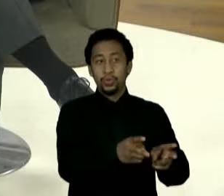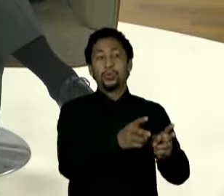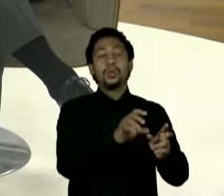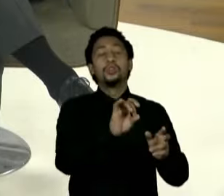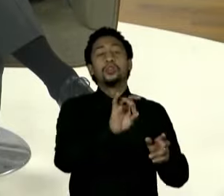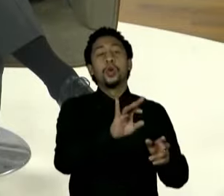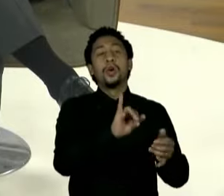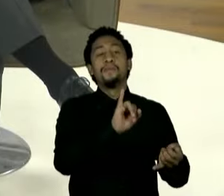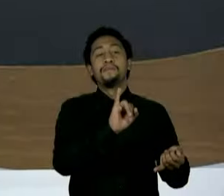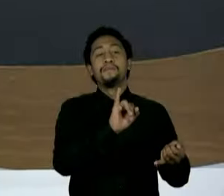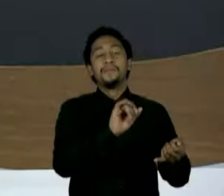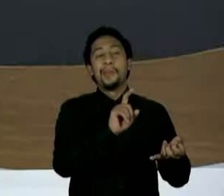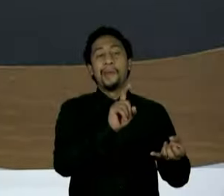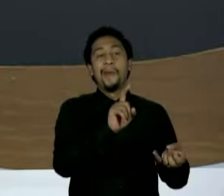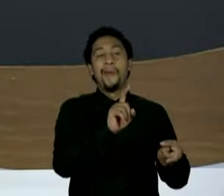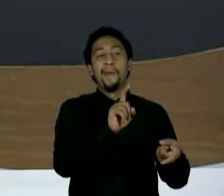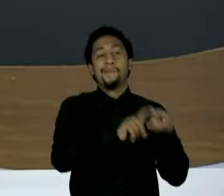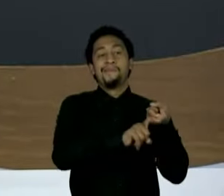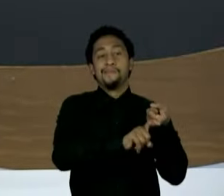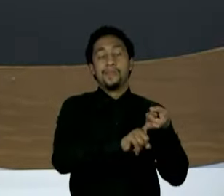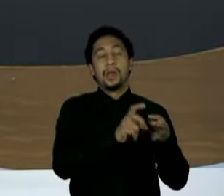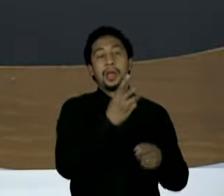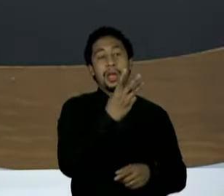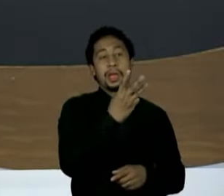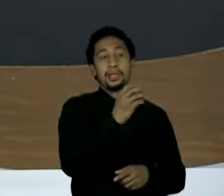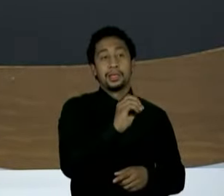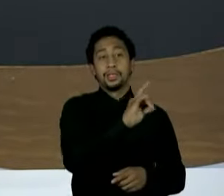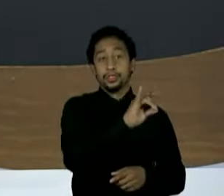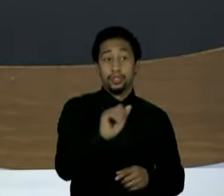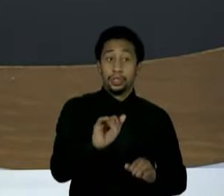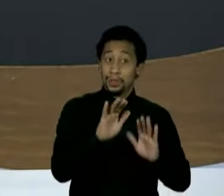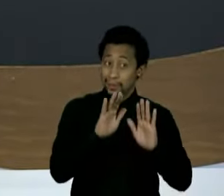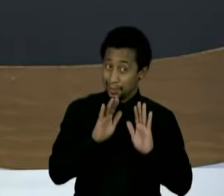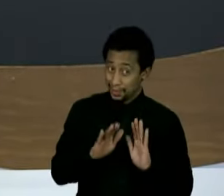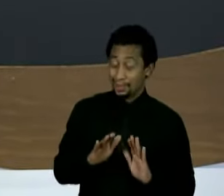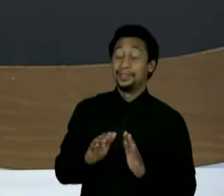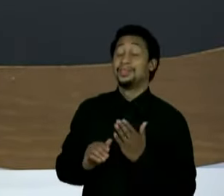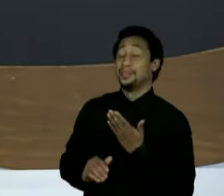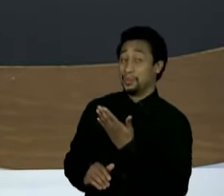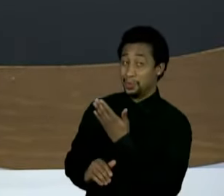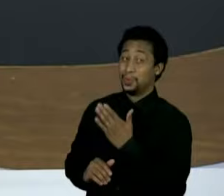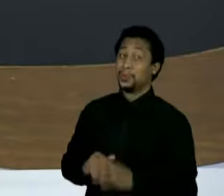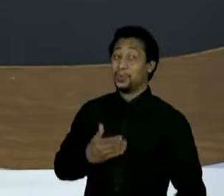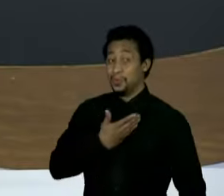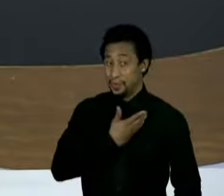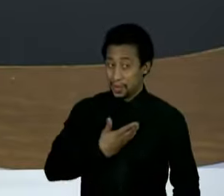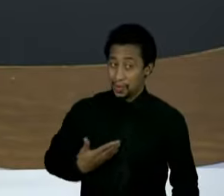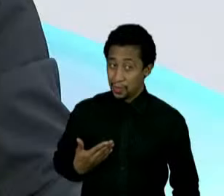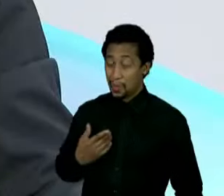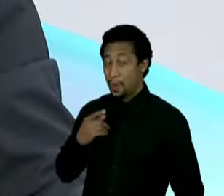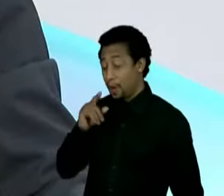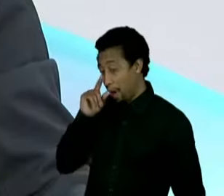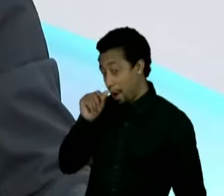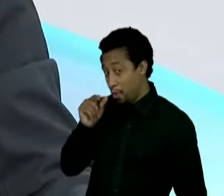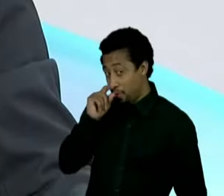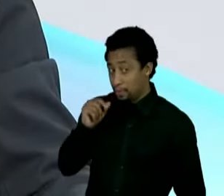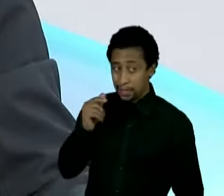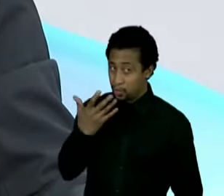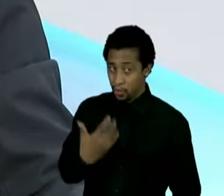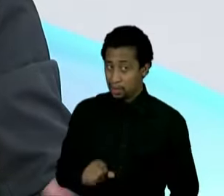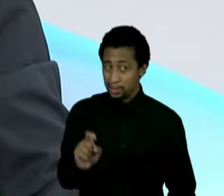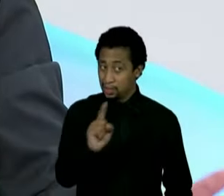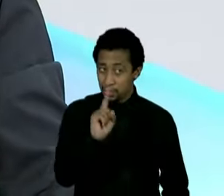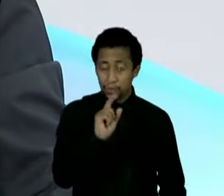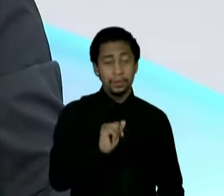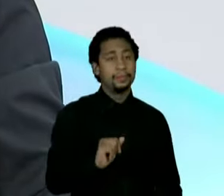suspensão de 30 dias, algo que o governador Geraldo Alckmin havia se recusado a fazer. O senhor se arrepende dessa? De jeito nenhum. Eu segui